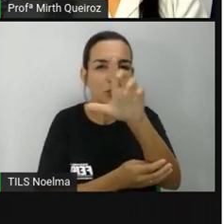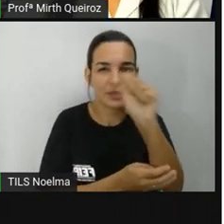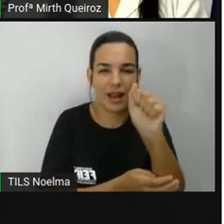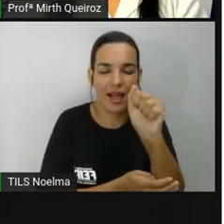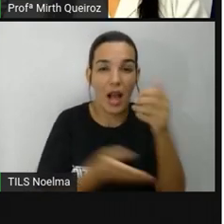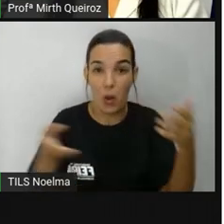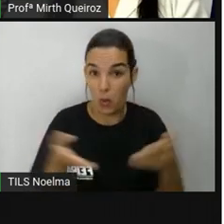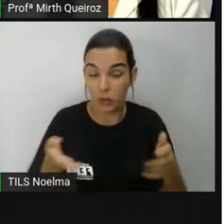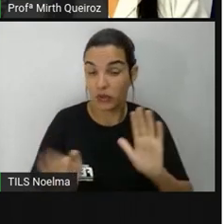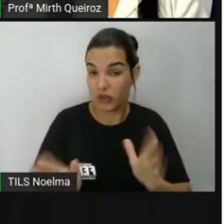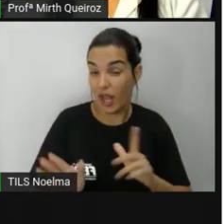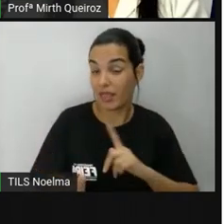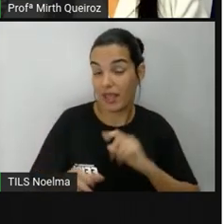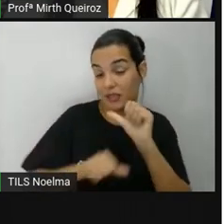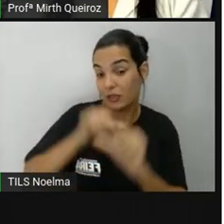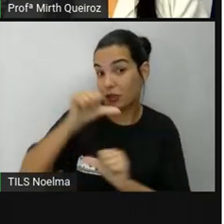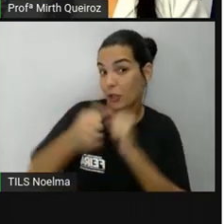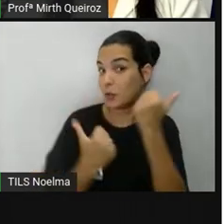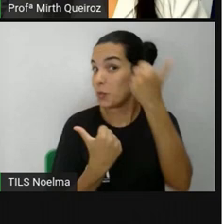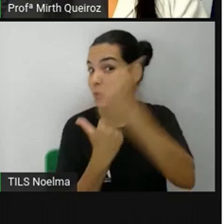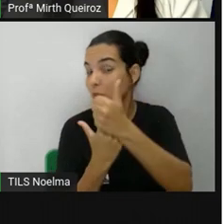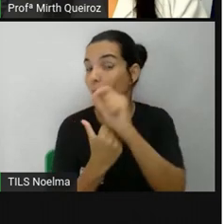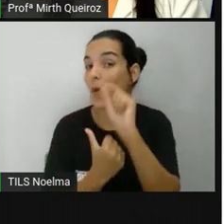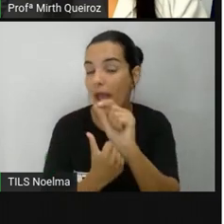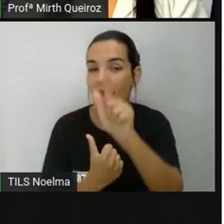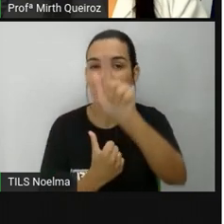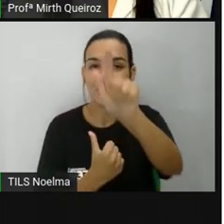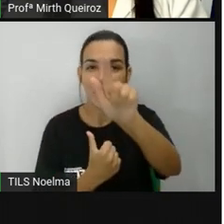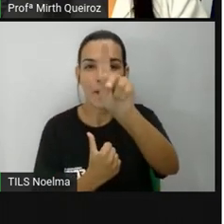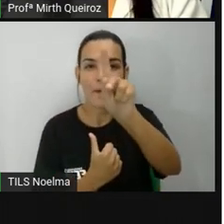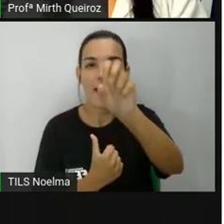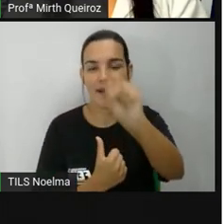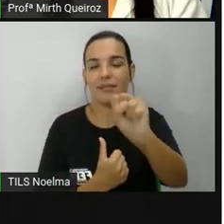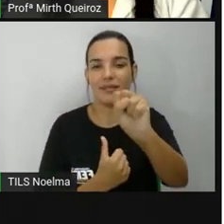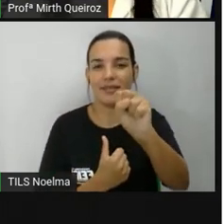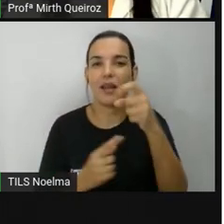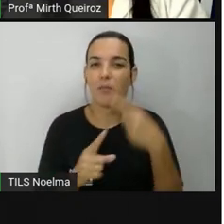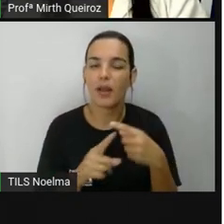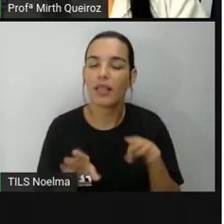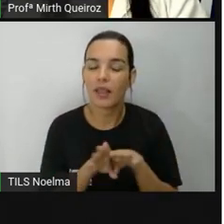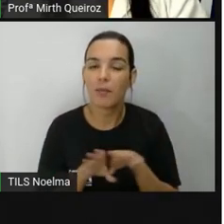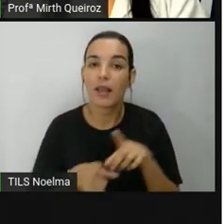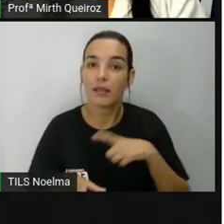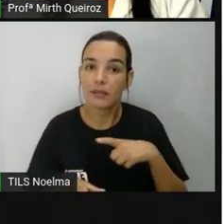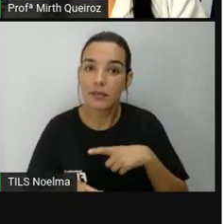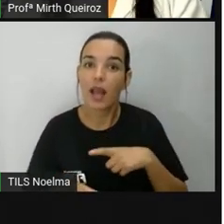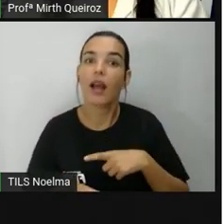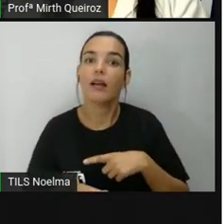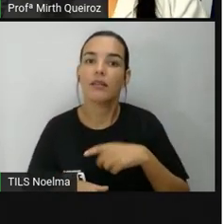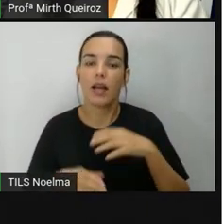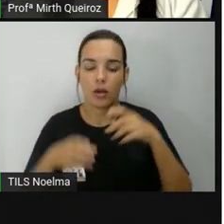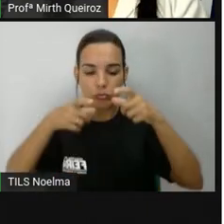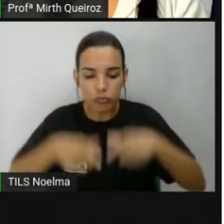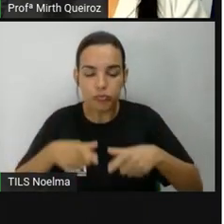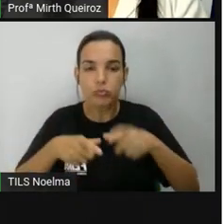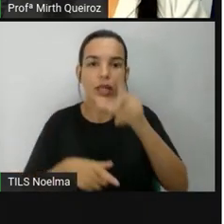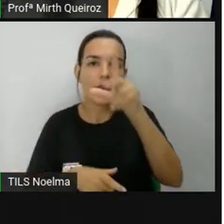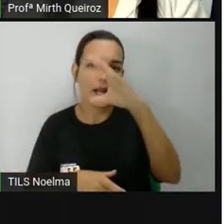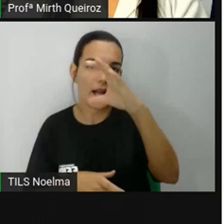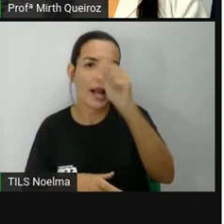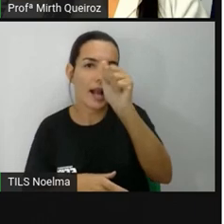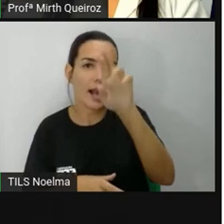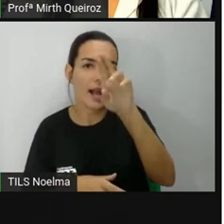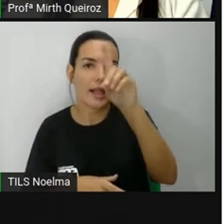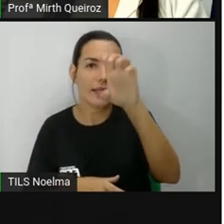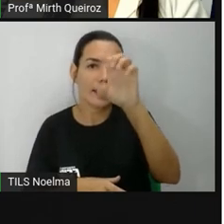O mesmo assim, no GPS, se fala dos pontos norte, oeste, leste, sul. Por exemplo, quando a